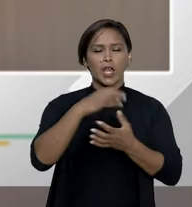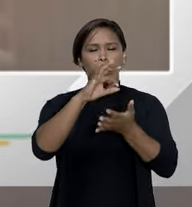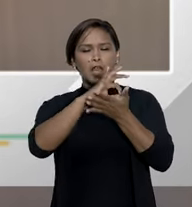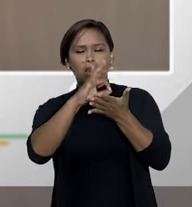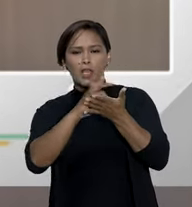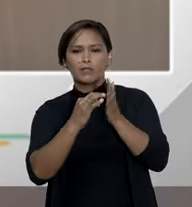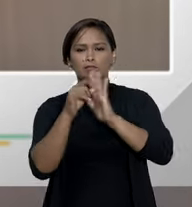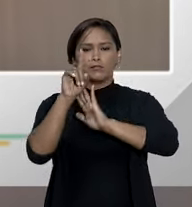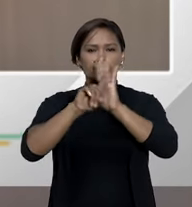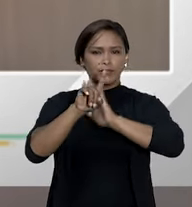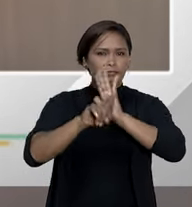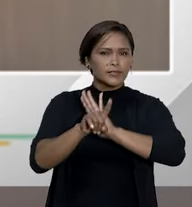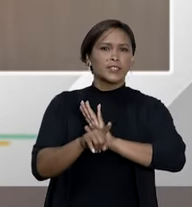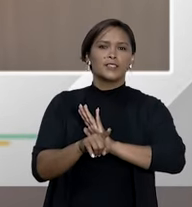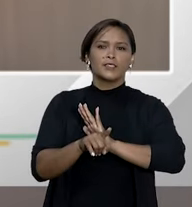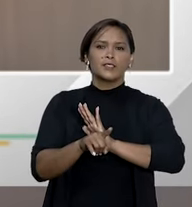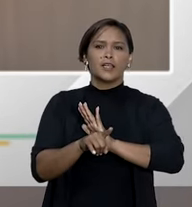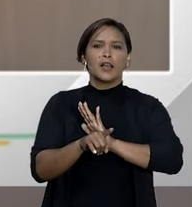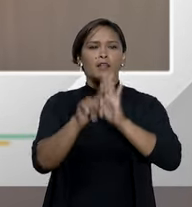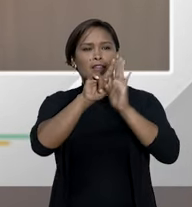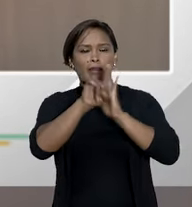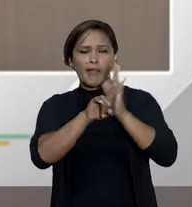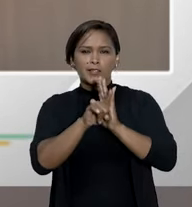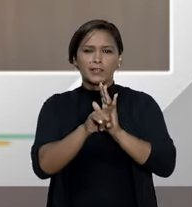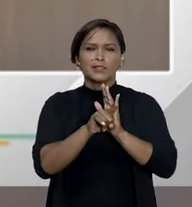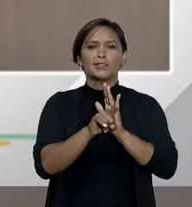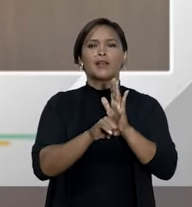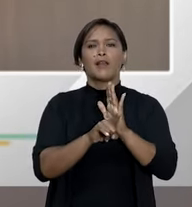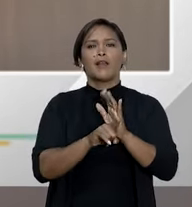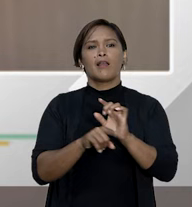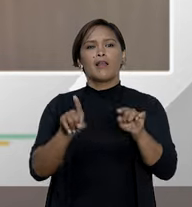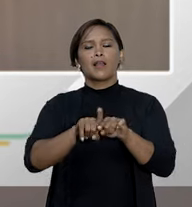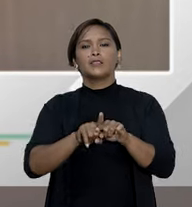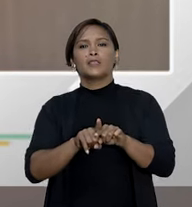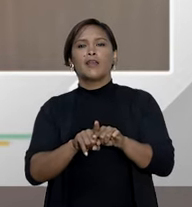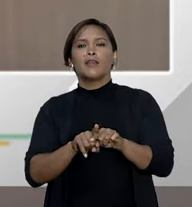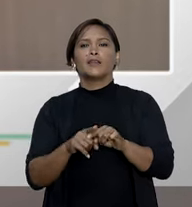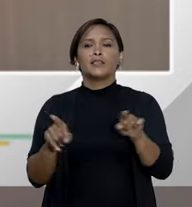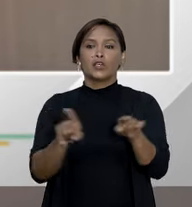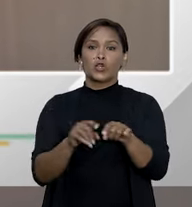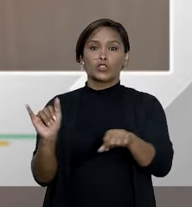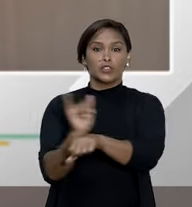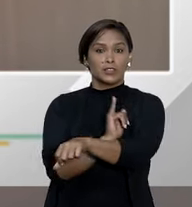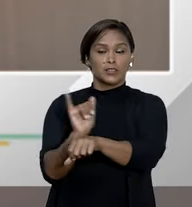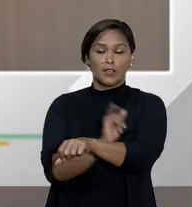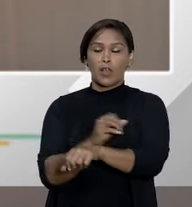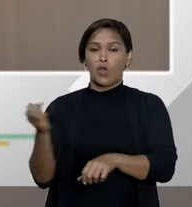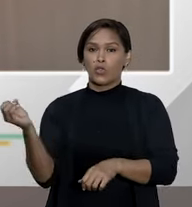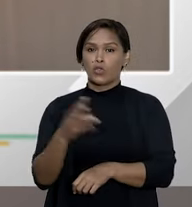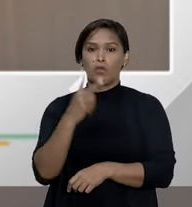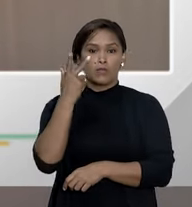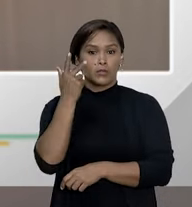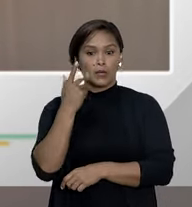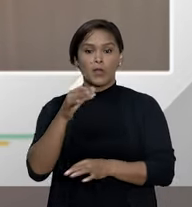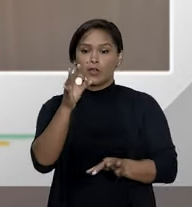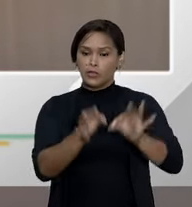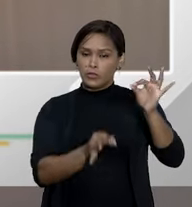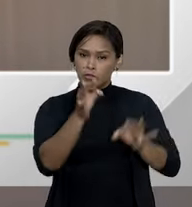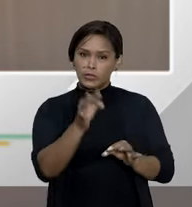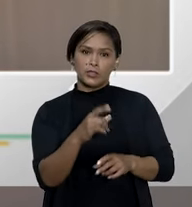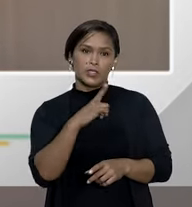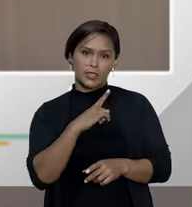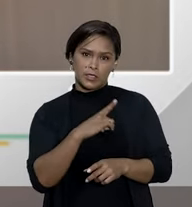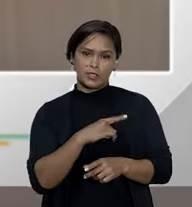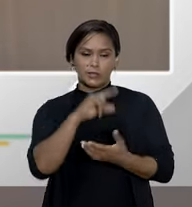esses fatos de planejamento de esse novo normal chamado novo normal e o judiciário tem